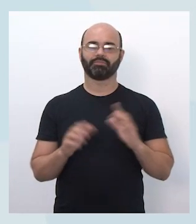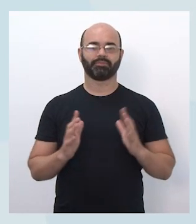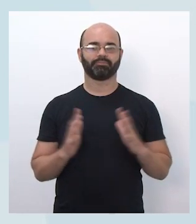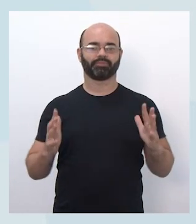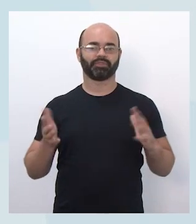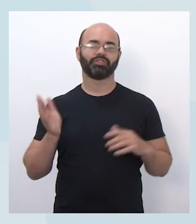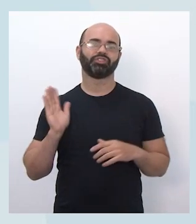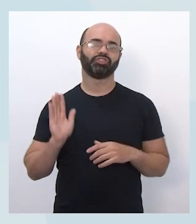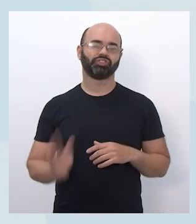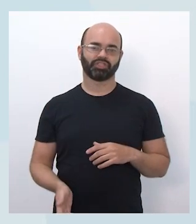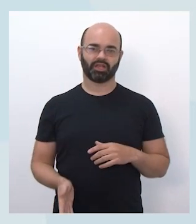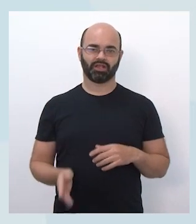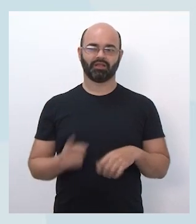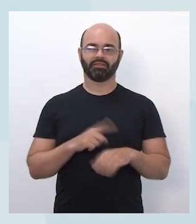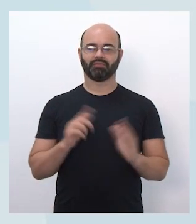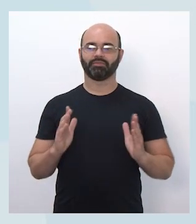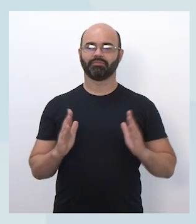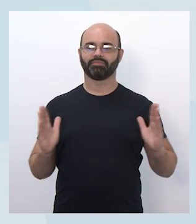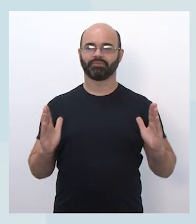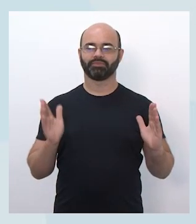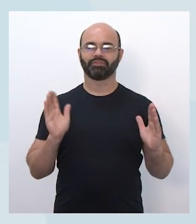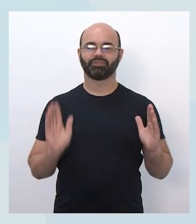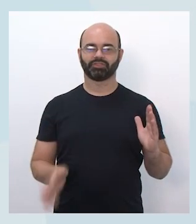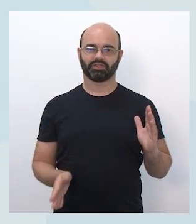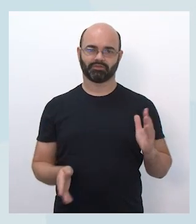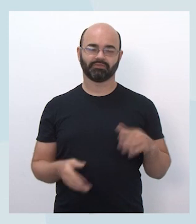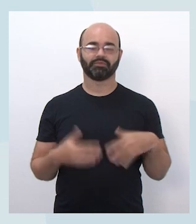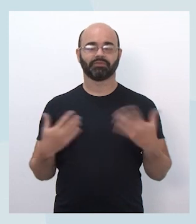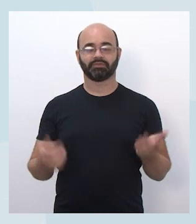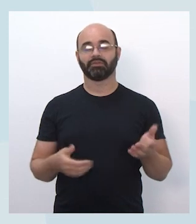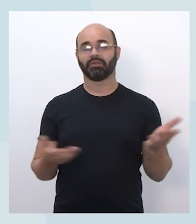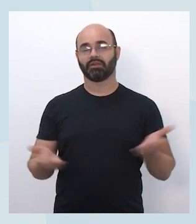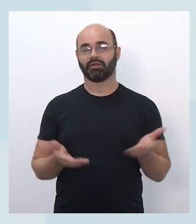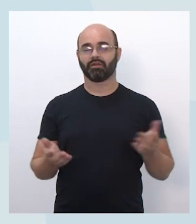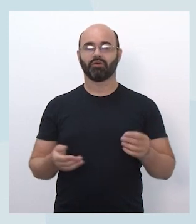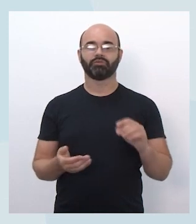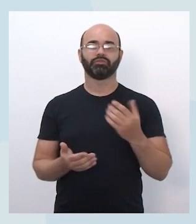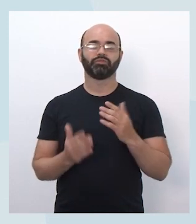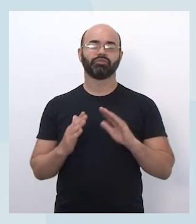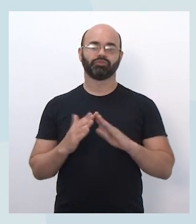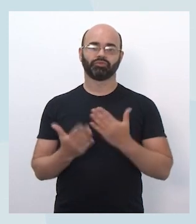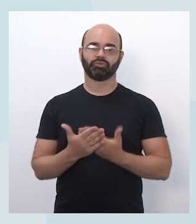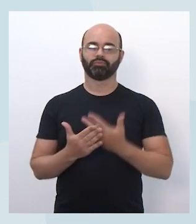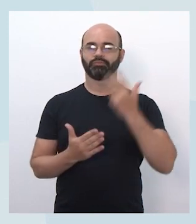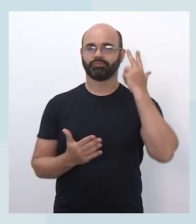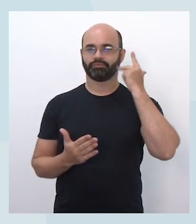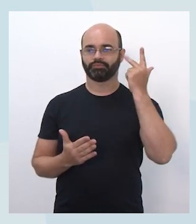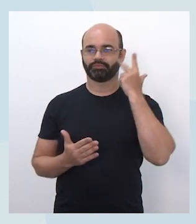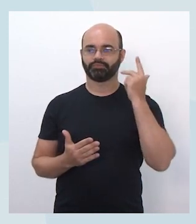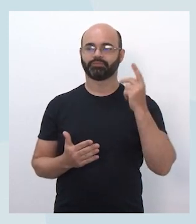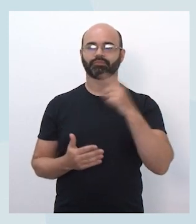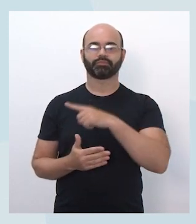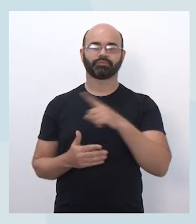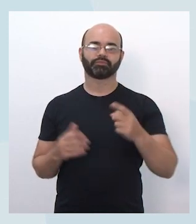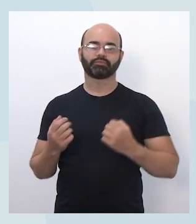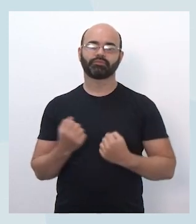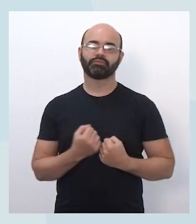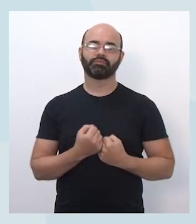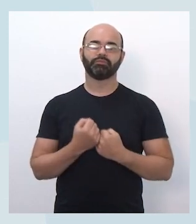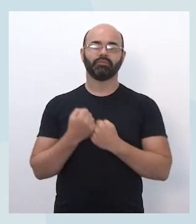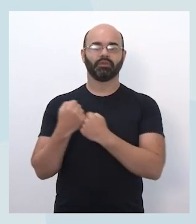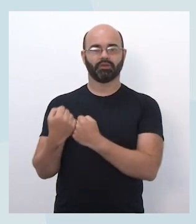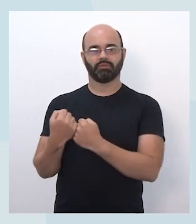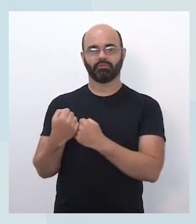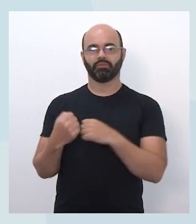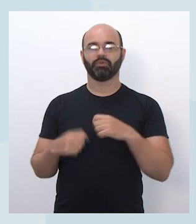Então, agora é para escolas regulares, para os alunos matriculados em escolas regulares conseguirem ter um apoio e ter mais horas de estudos